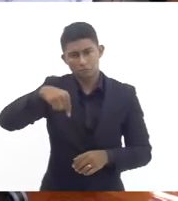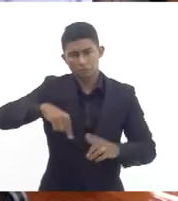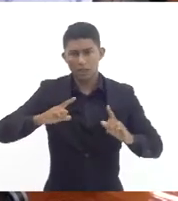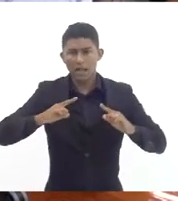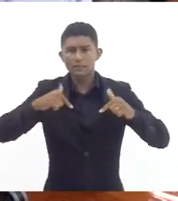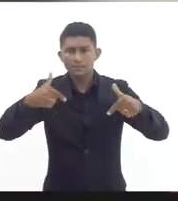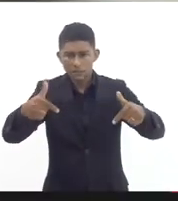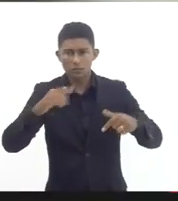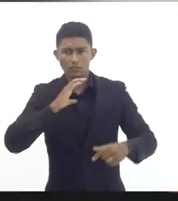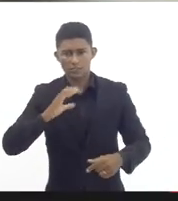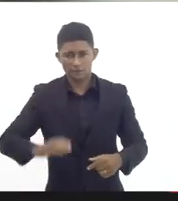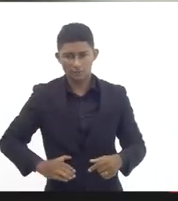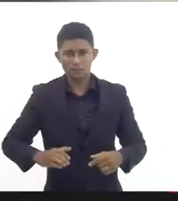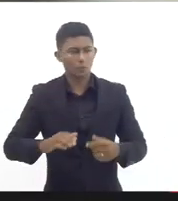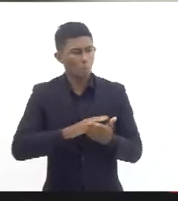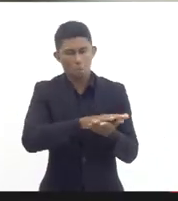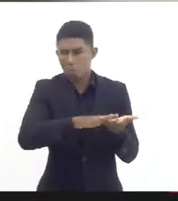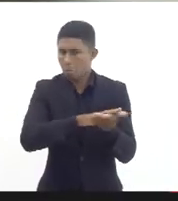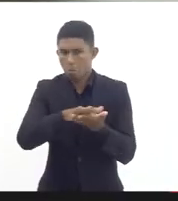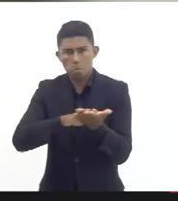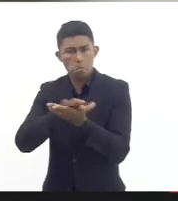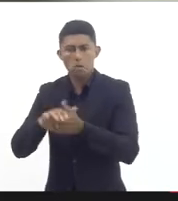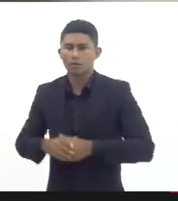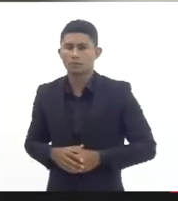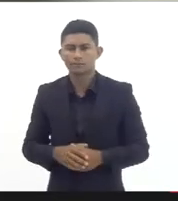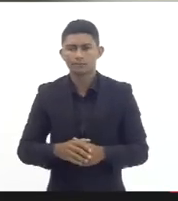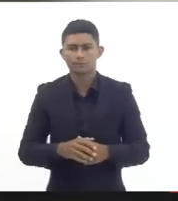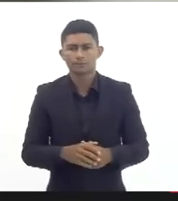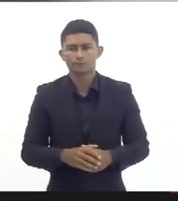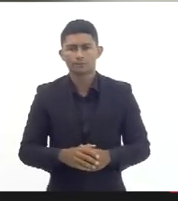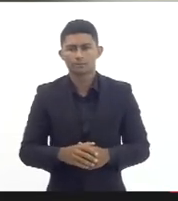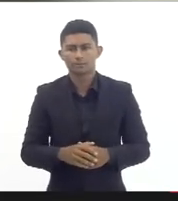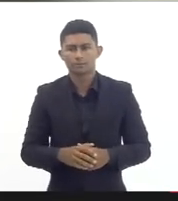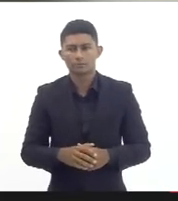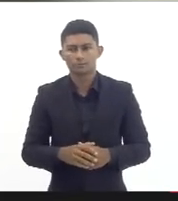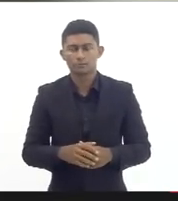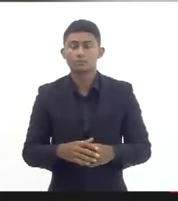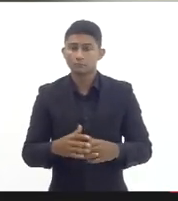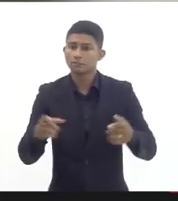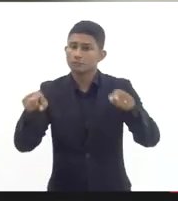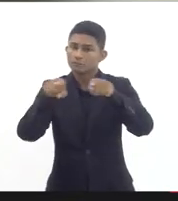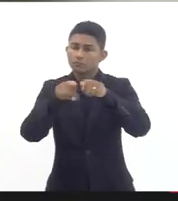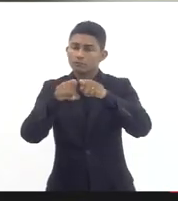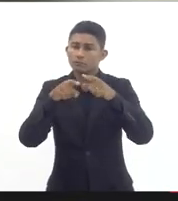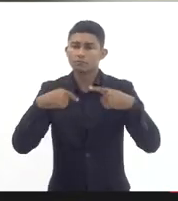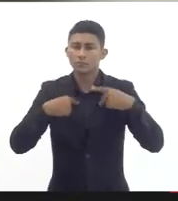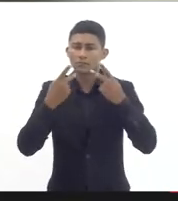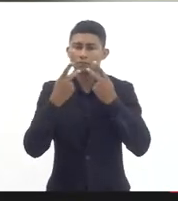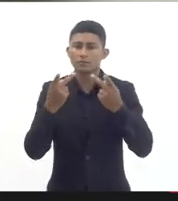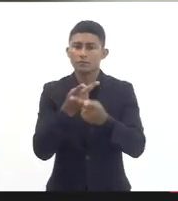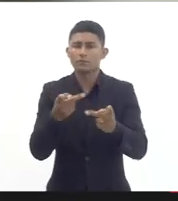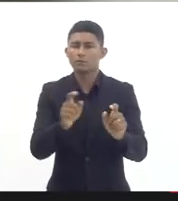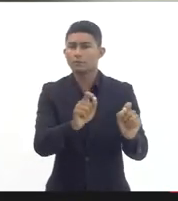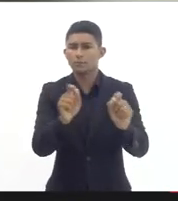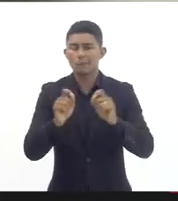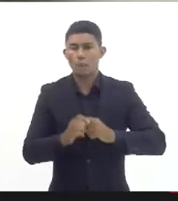civil pública nesse sentido não gostaria também de chamar atenção principalmente